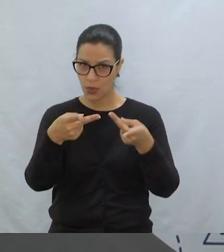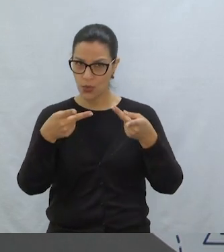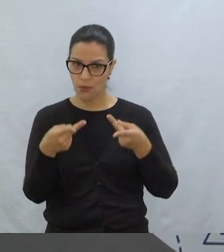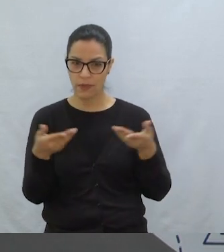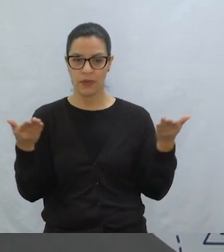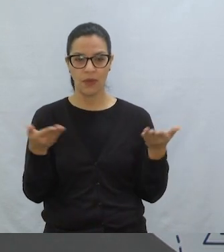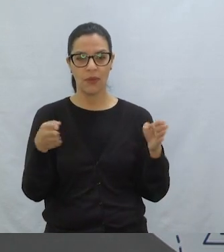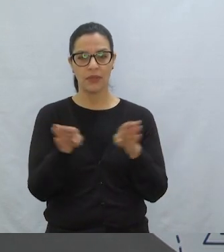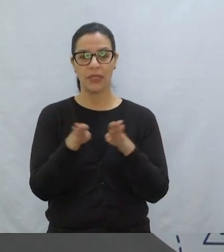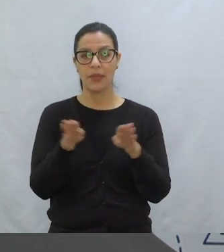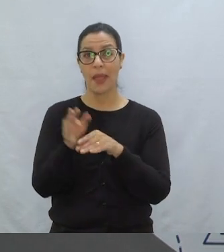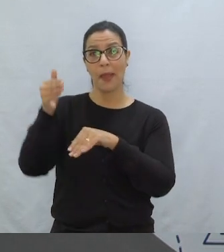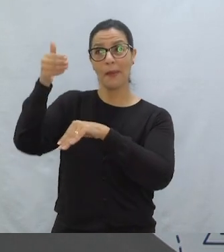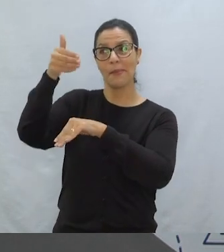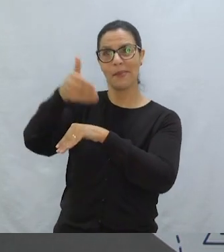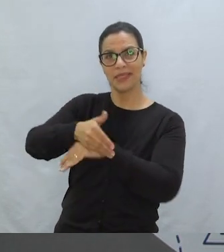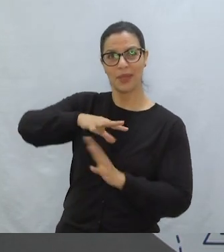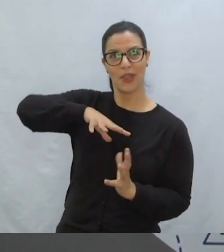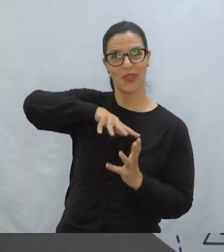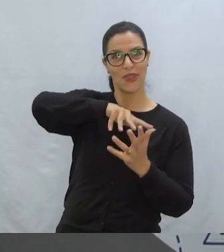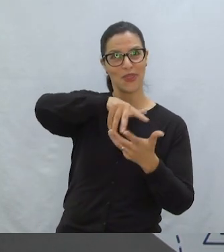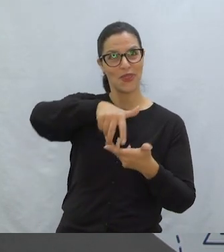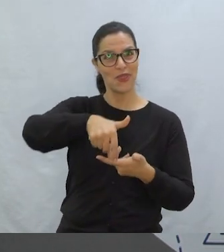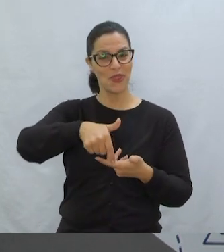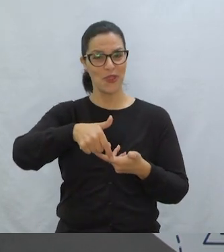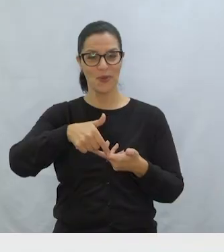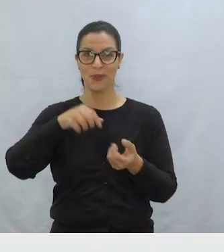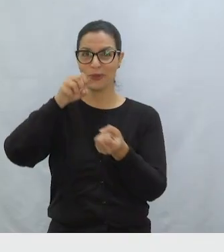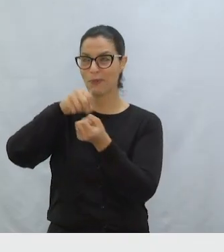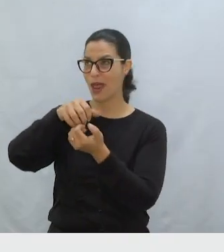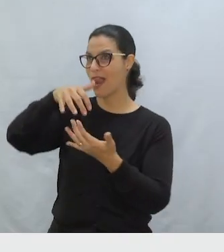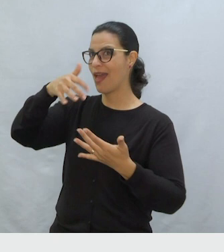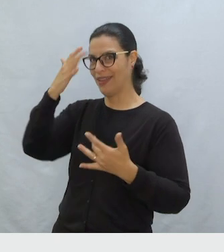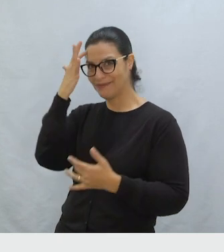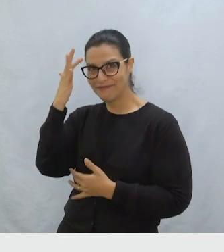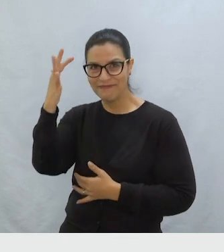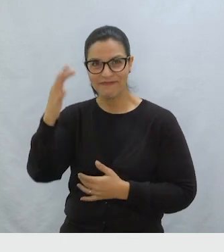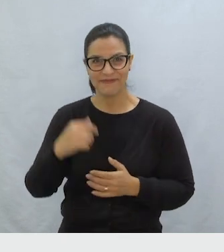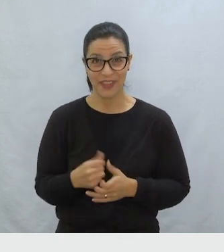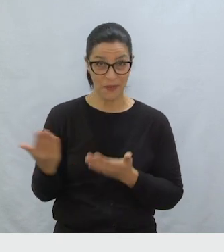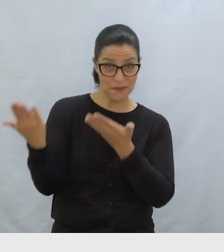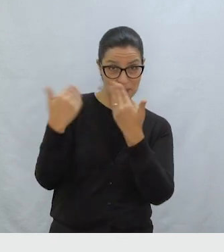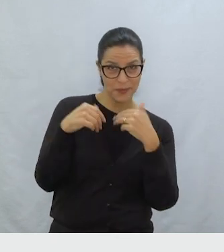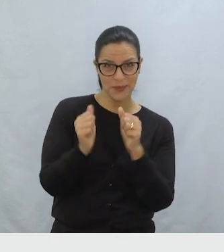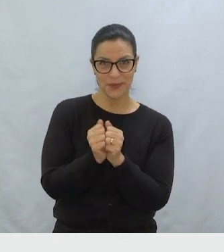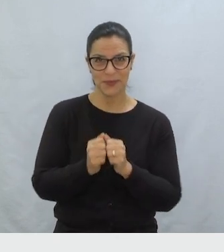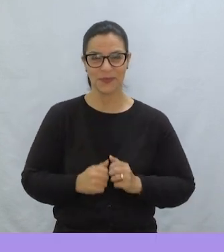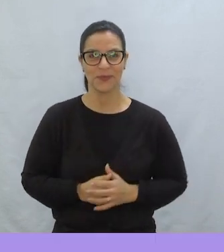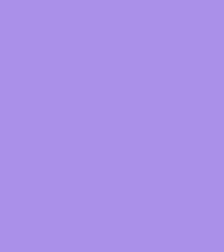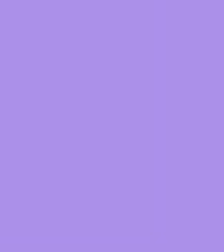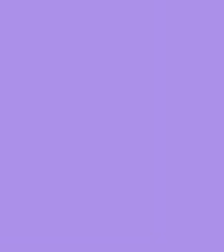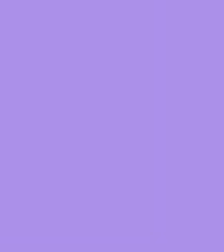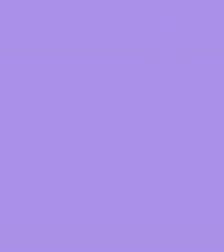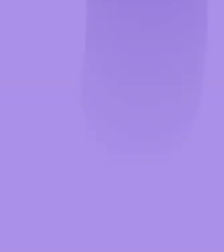você é convidado agora a entrar neste mundo de encantamentos. Então, vem comigo.